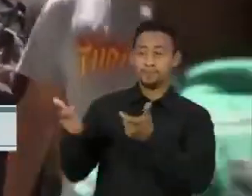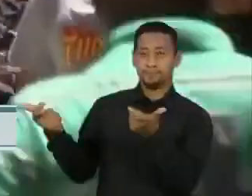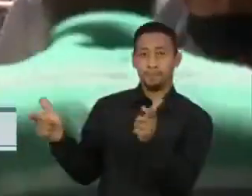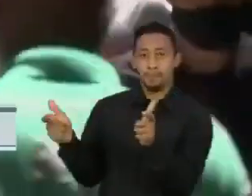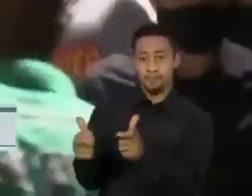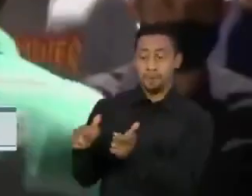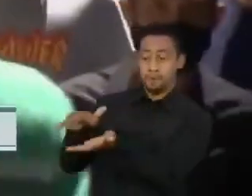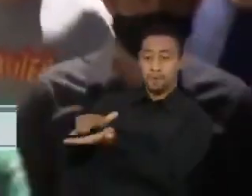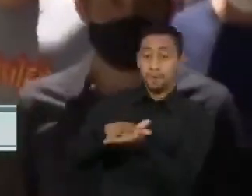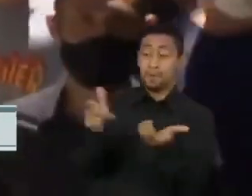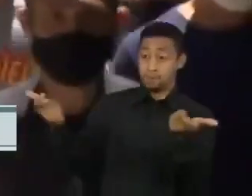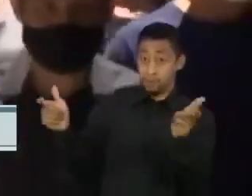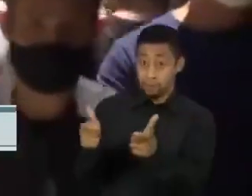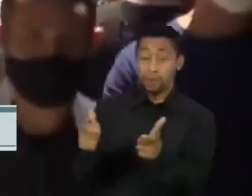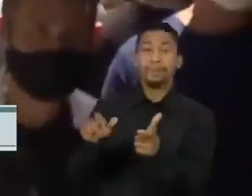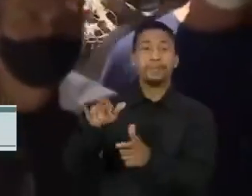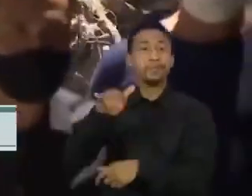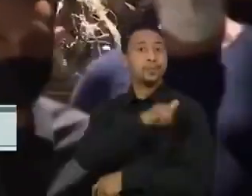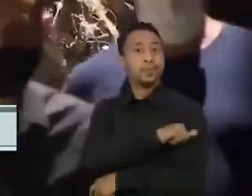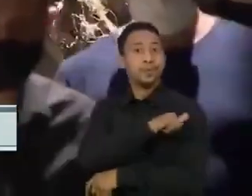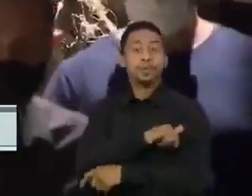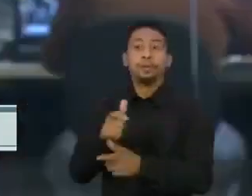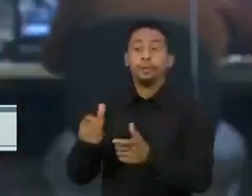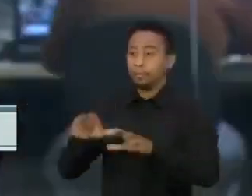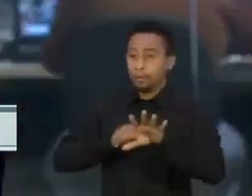de contaminação voltaram a subir no Rio de Janeiro.